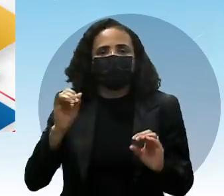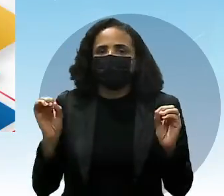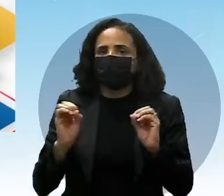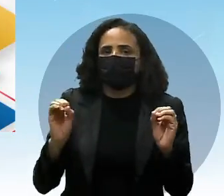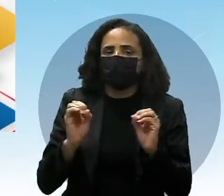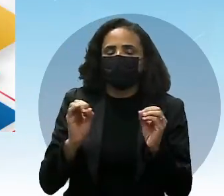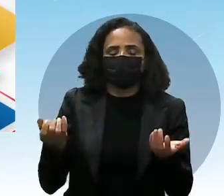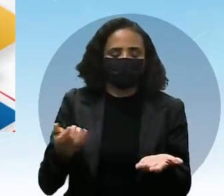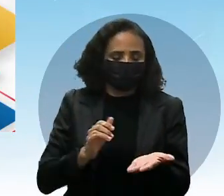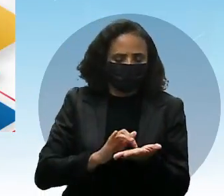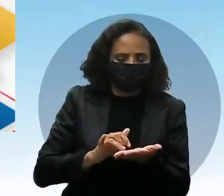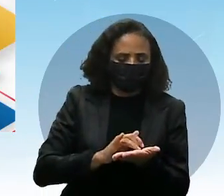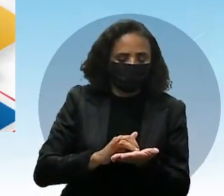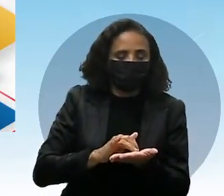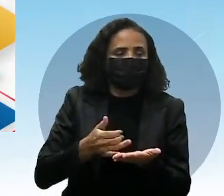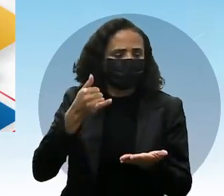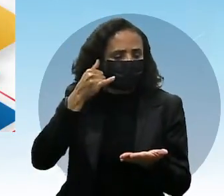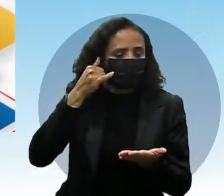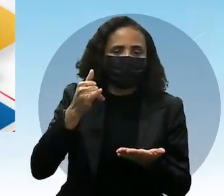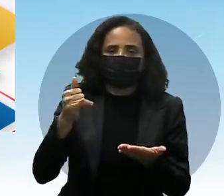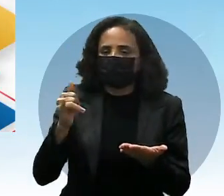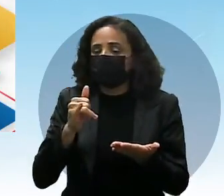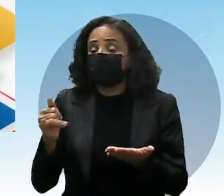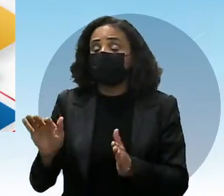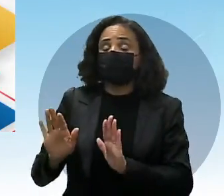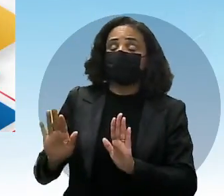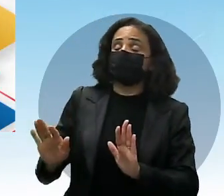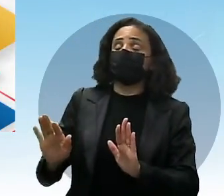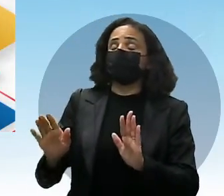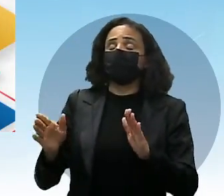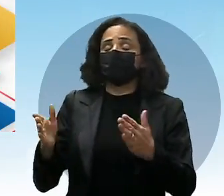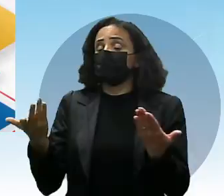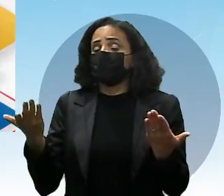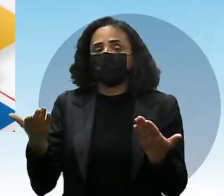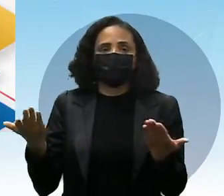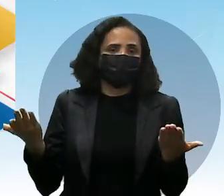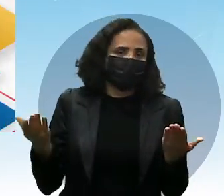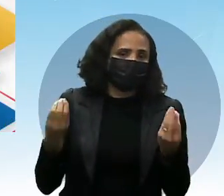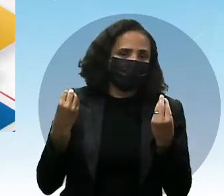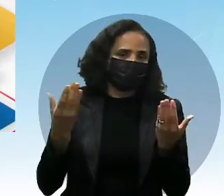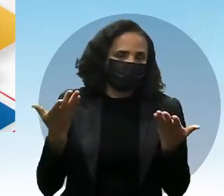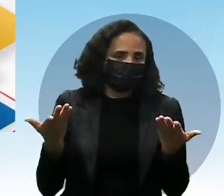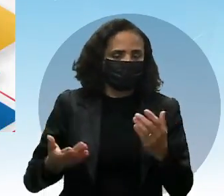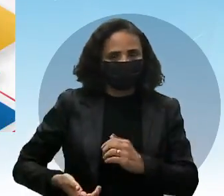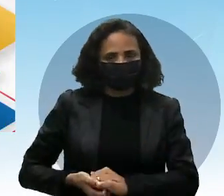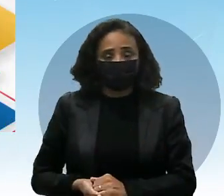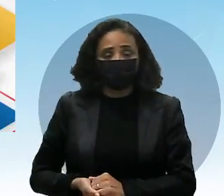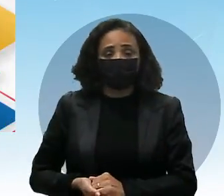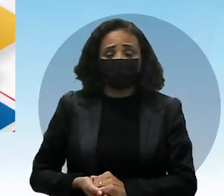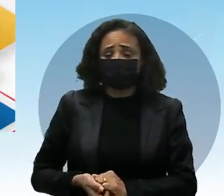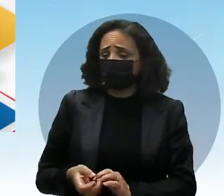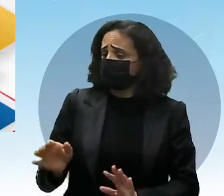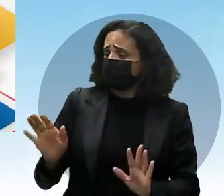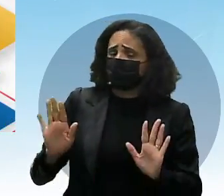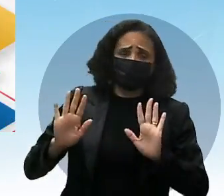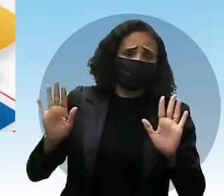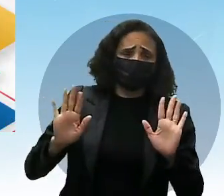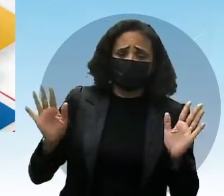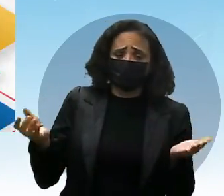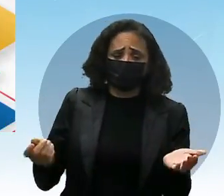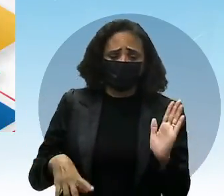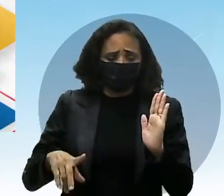você liga, pode estar morrendo, ele não vai atender o celular. Ele simplesmente disse, ah, minha